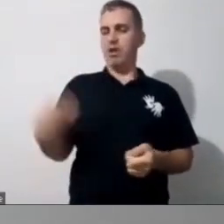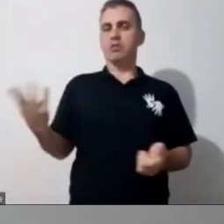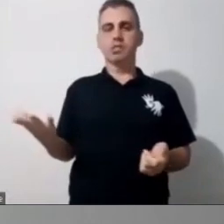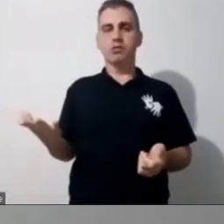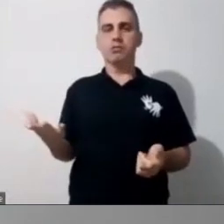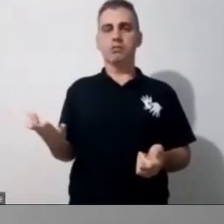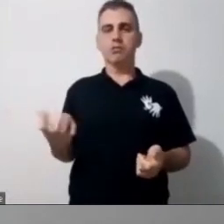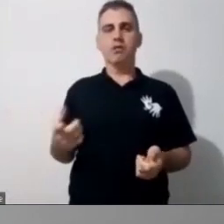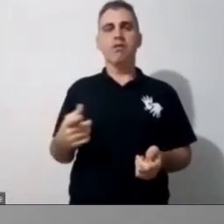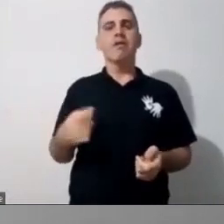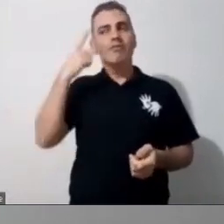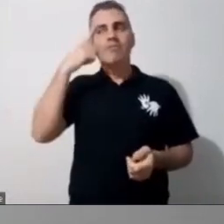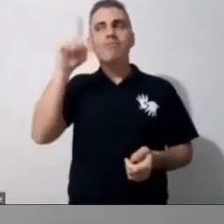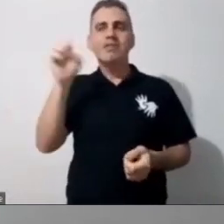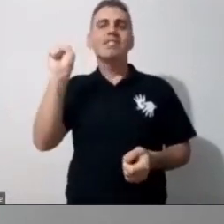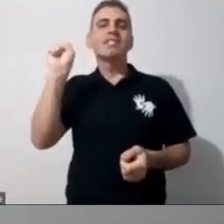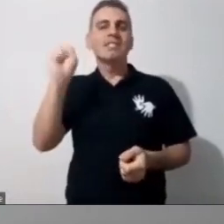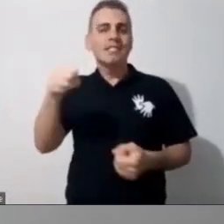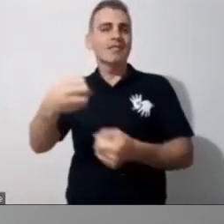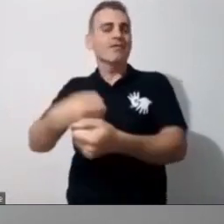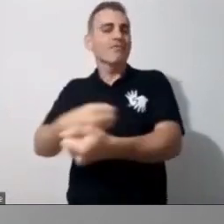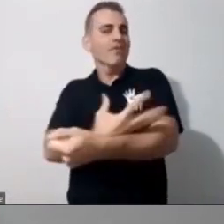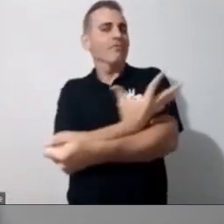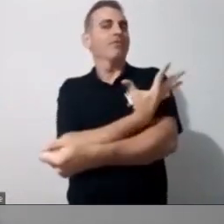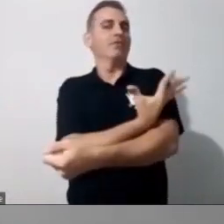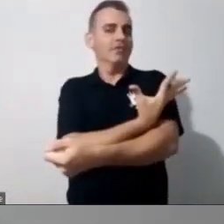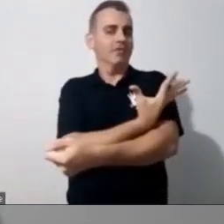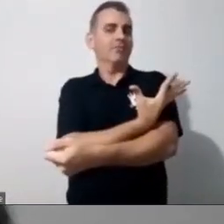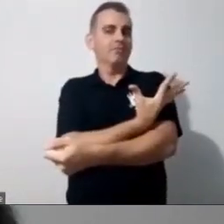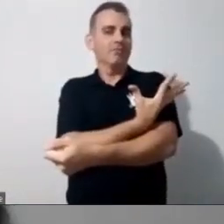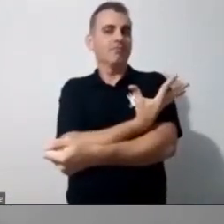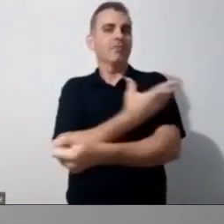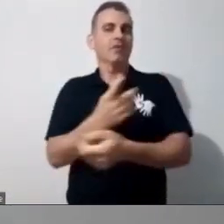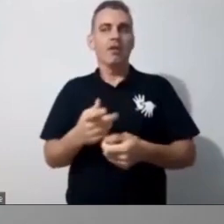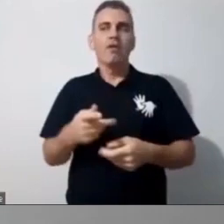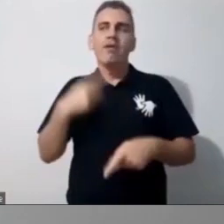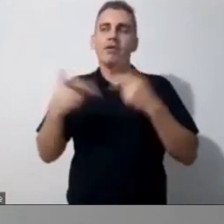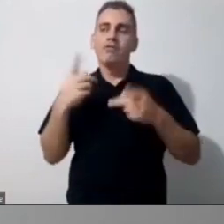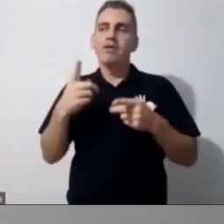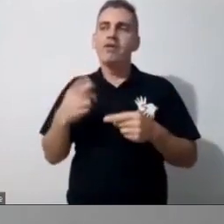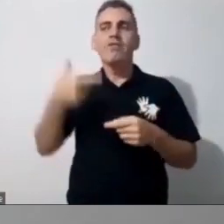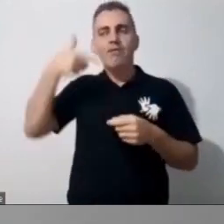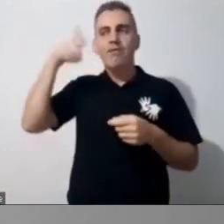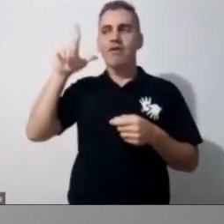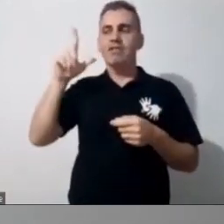traz um desafio que eu costumo dizer, e ontem eu estava discutindo com as Brias sobre isso, falando,